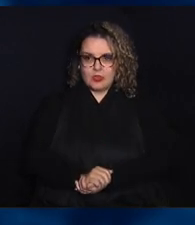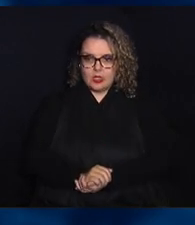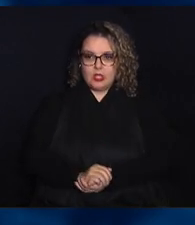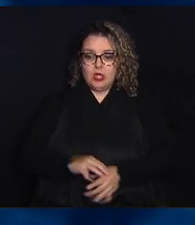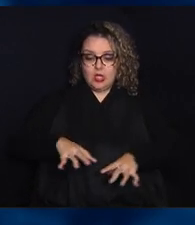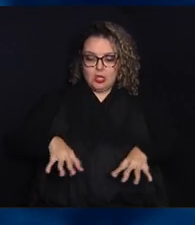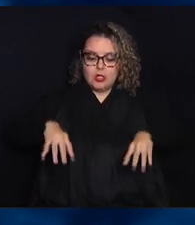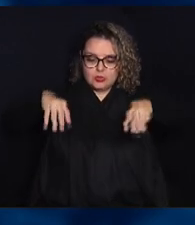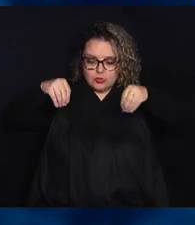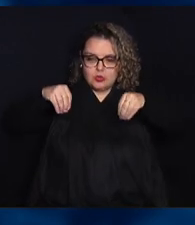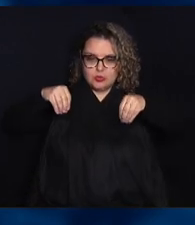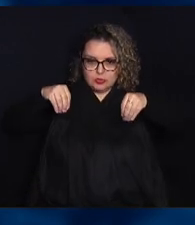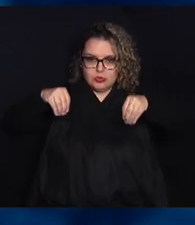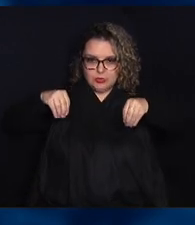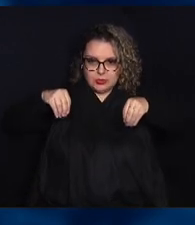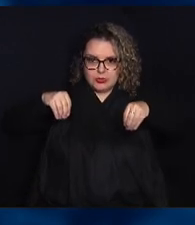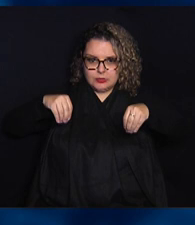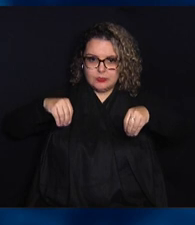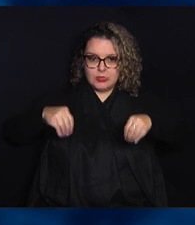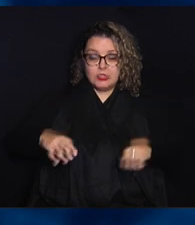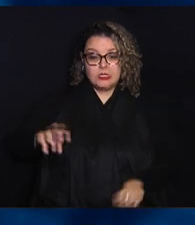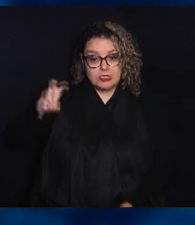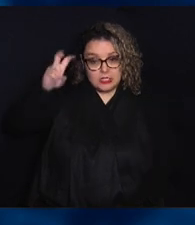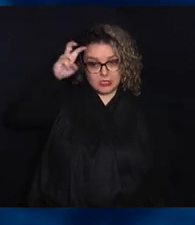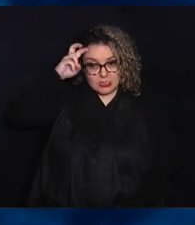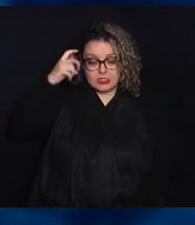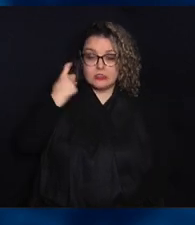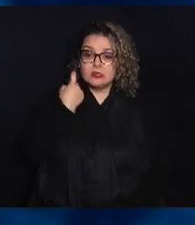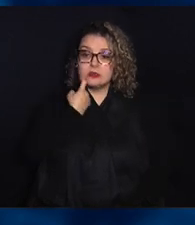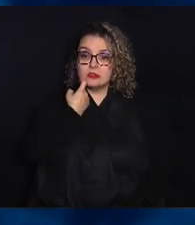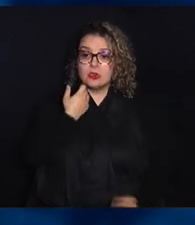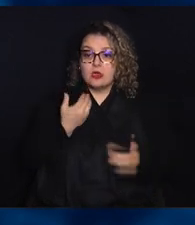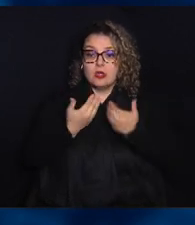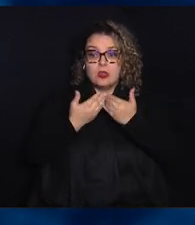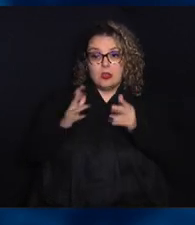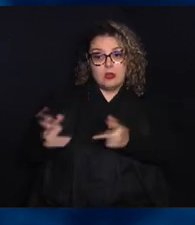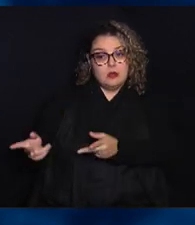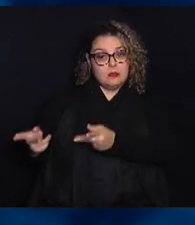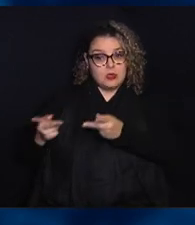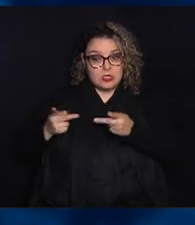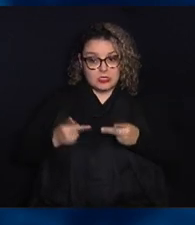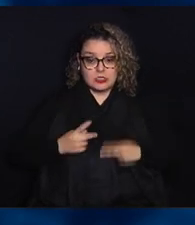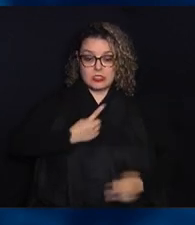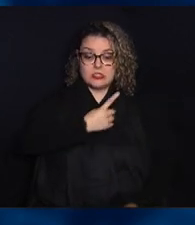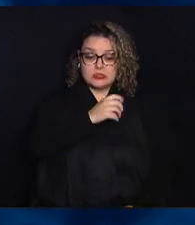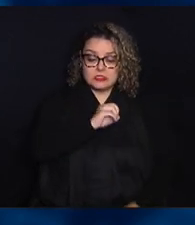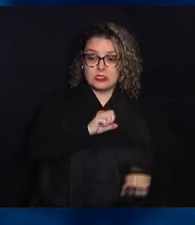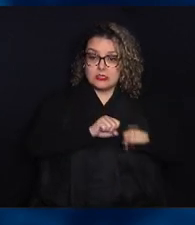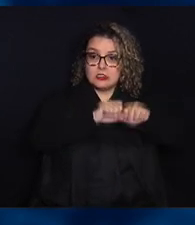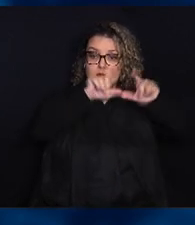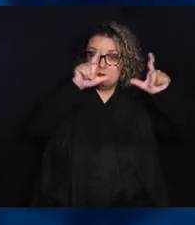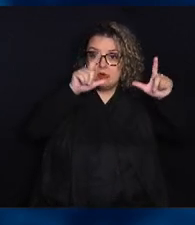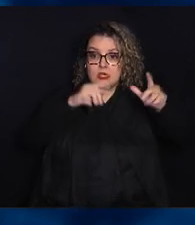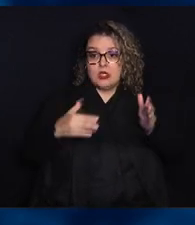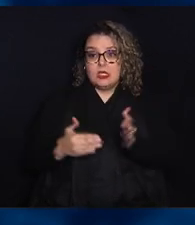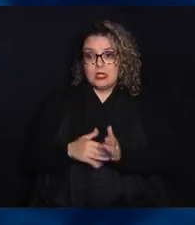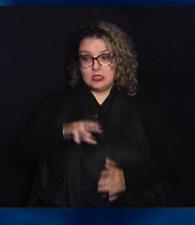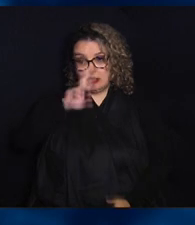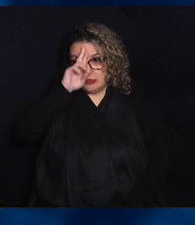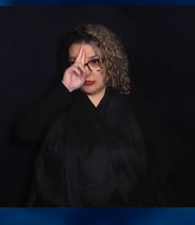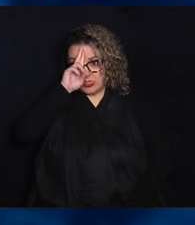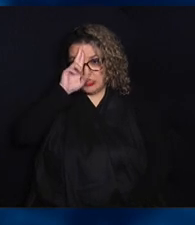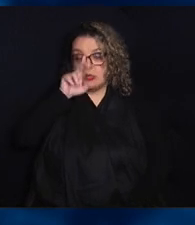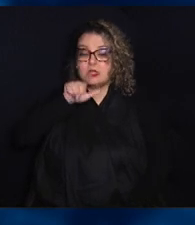A Torre do Castelo, na quinta-feira e na sexta, aberto à visitação, das 10 horas da manhã ao meio-dia.